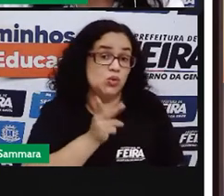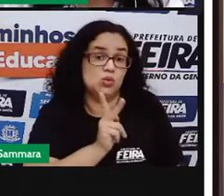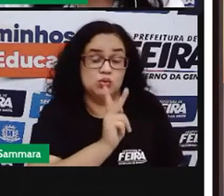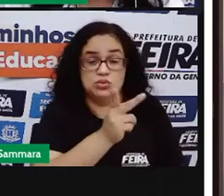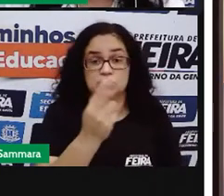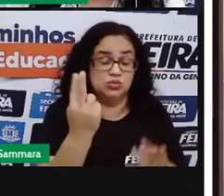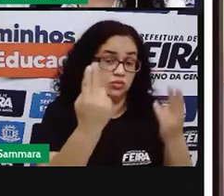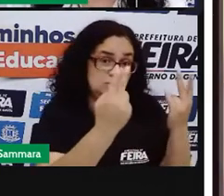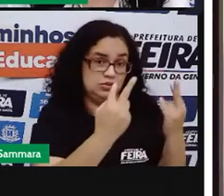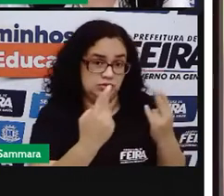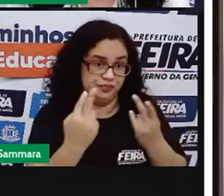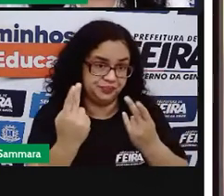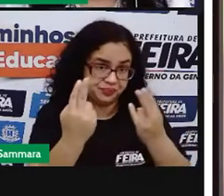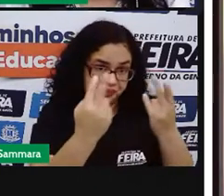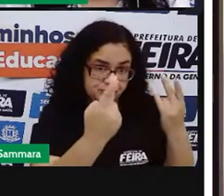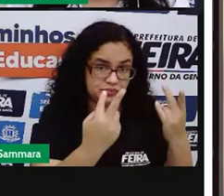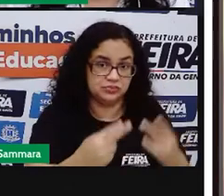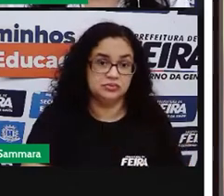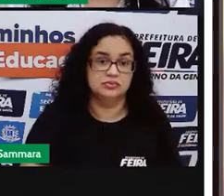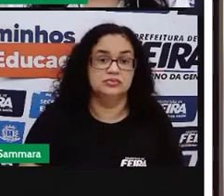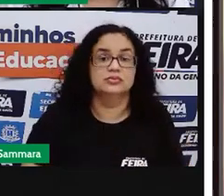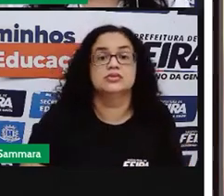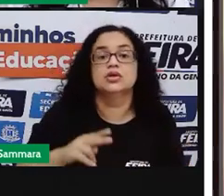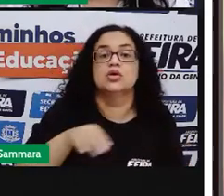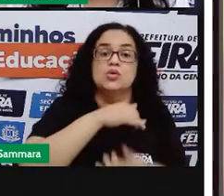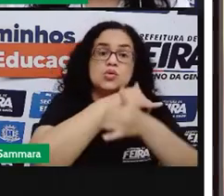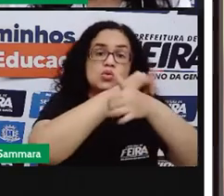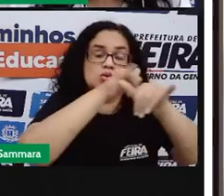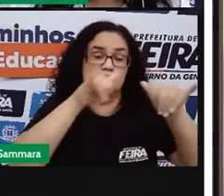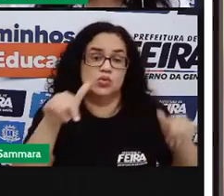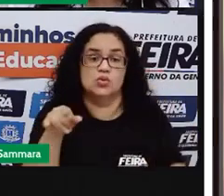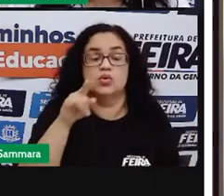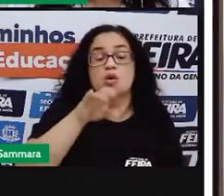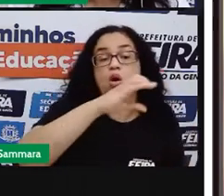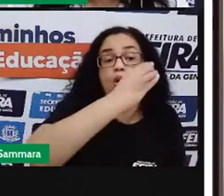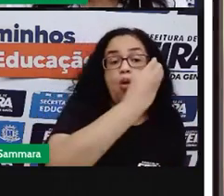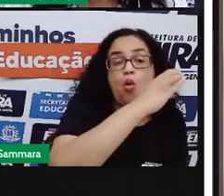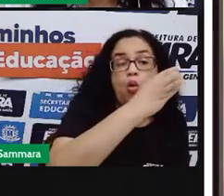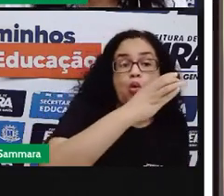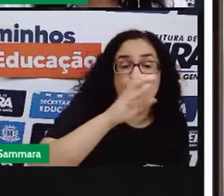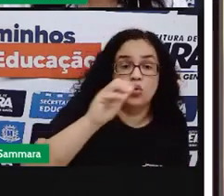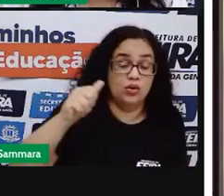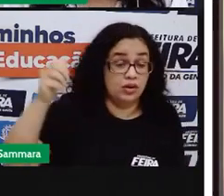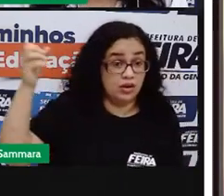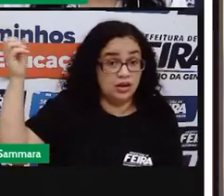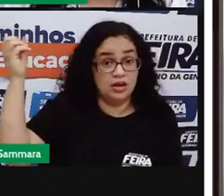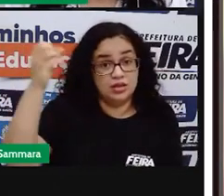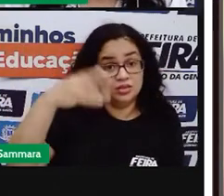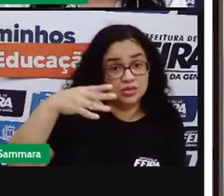o mesmo. O comercial de uma coca nova.